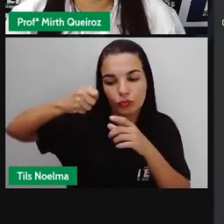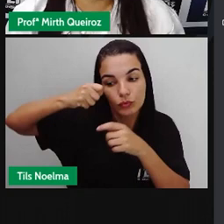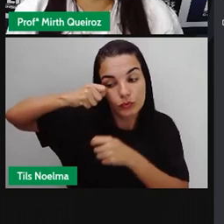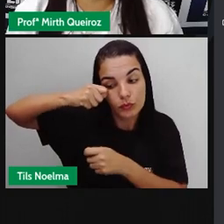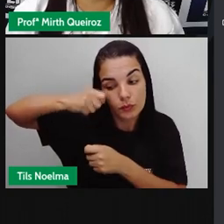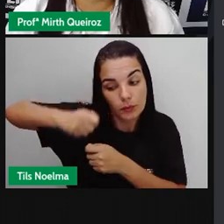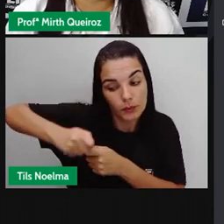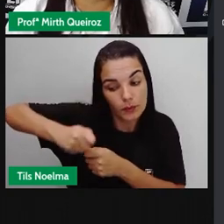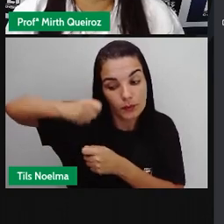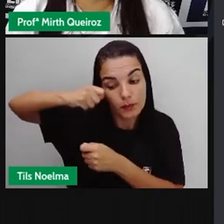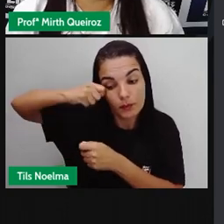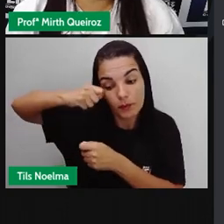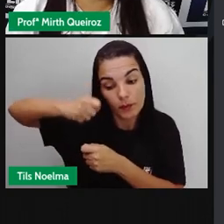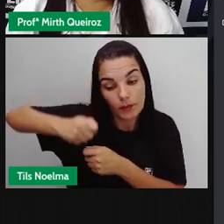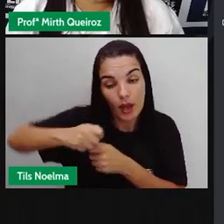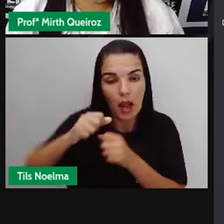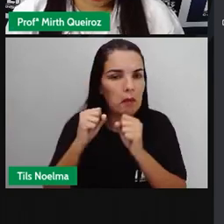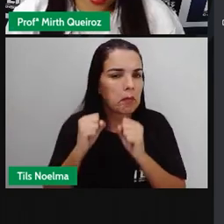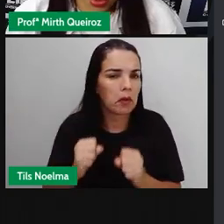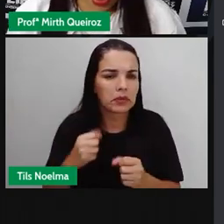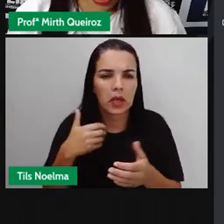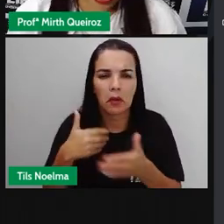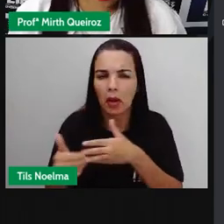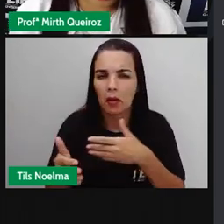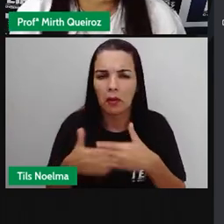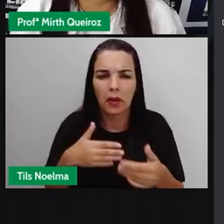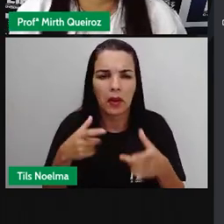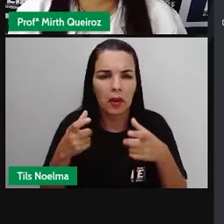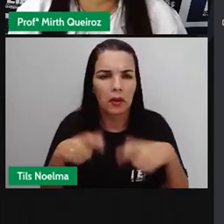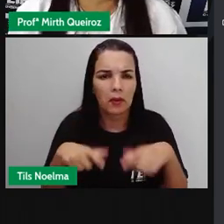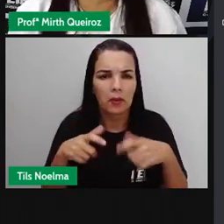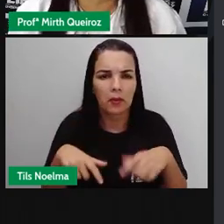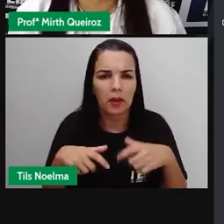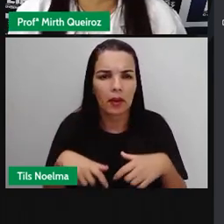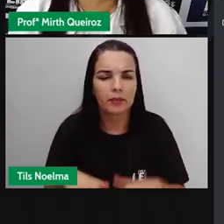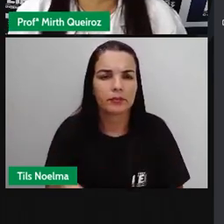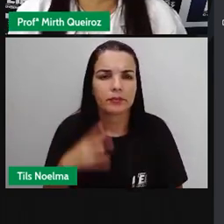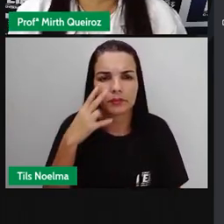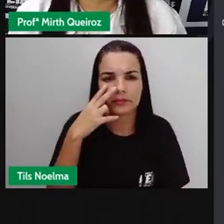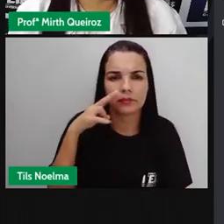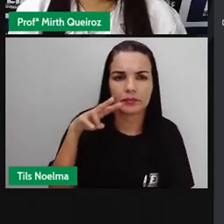escrever qualquer local que vocês quiserem. Vamos colocar aqui, Feira de Santana.